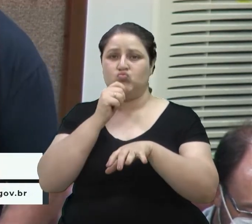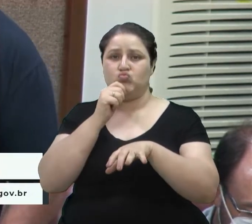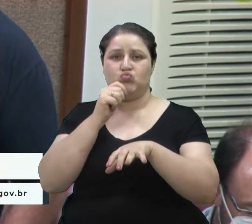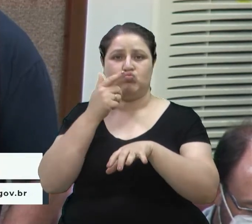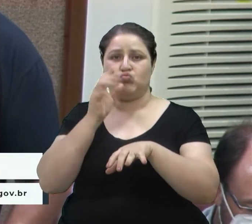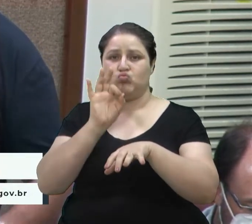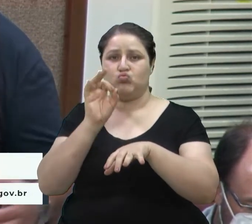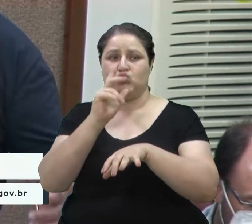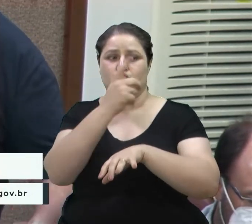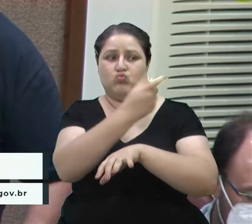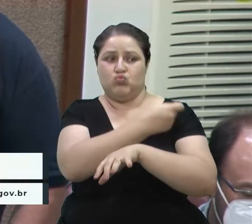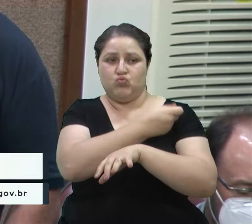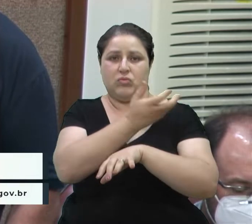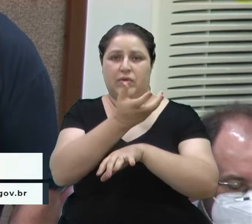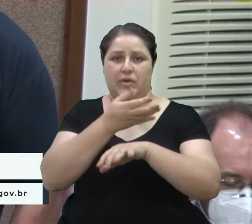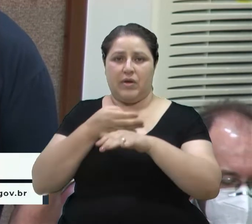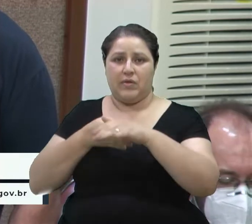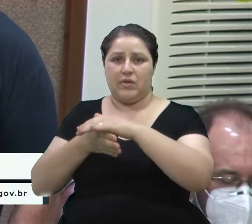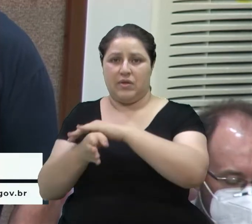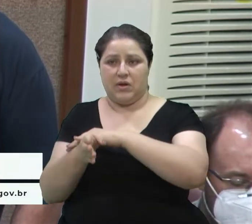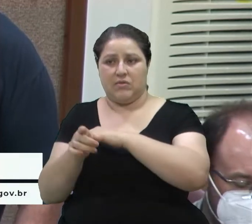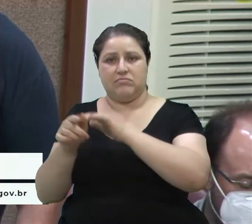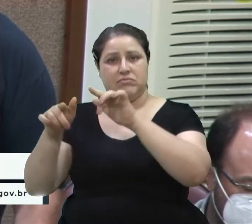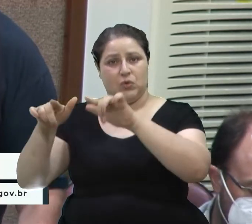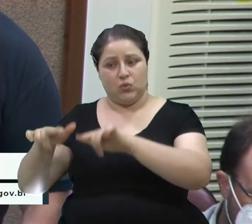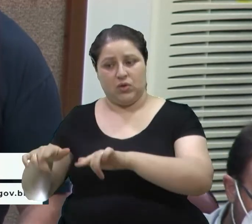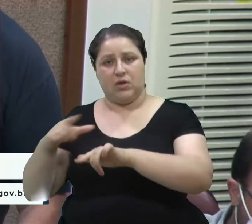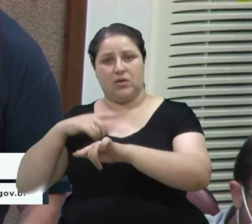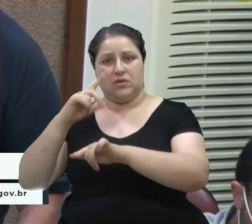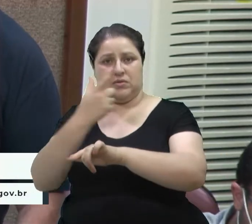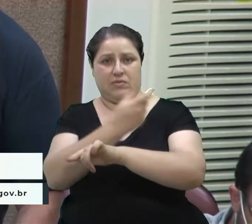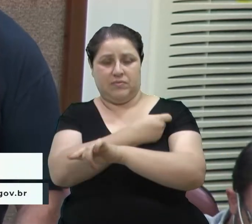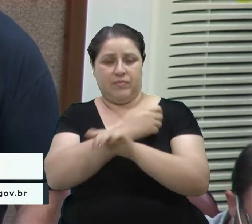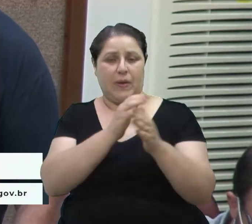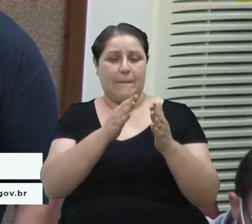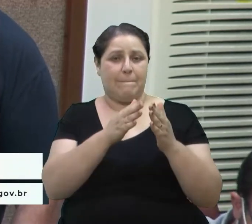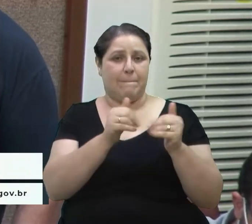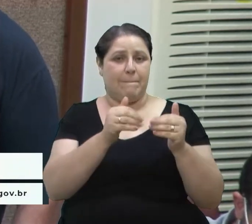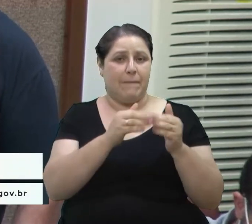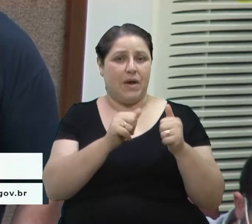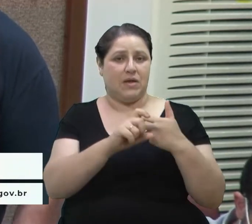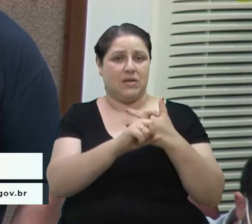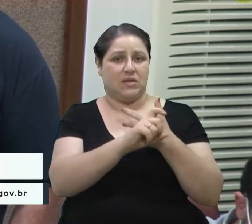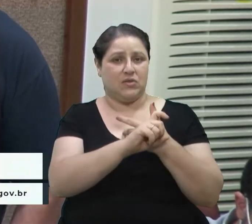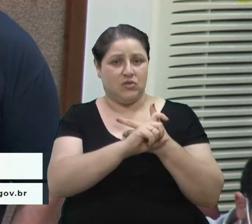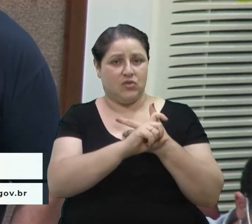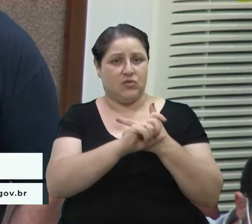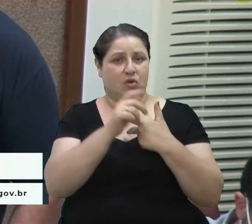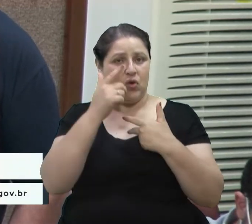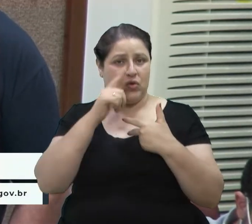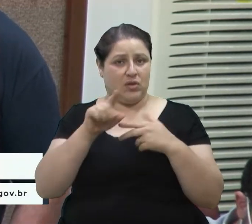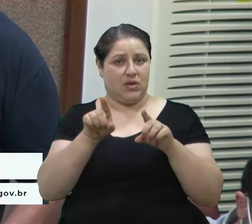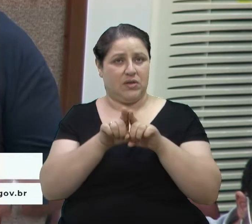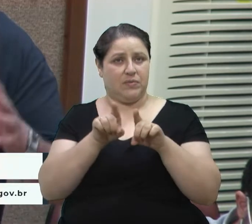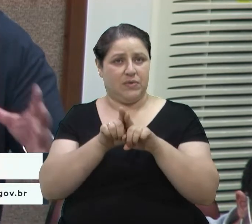e quero, então, assim, estamos aí solicitando ao Executivo Municipal que tenha também